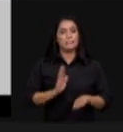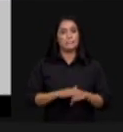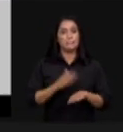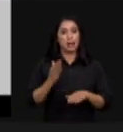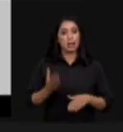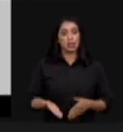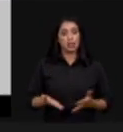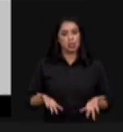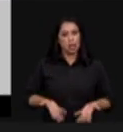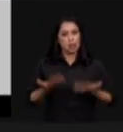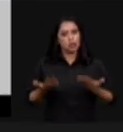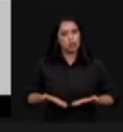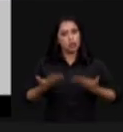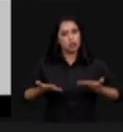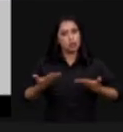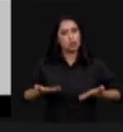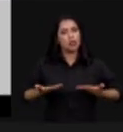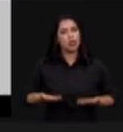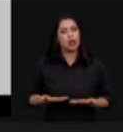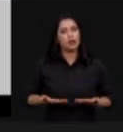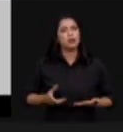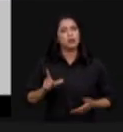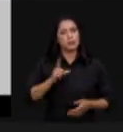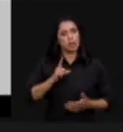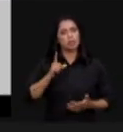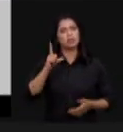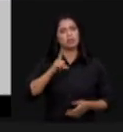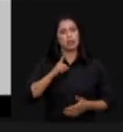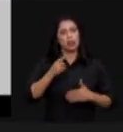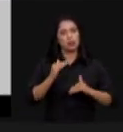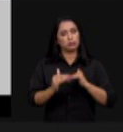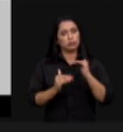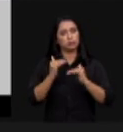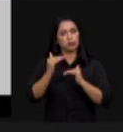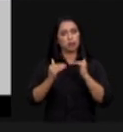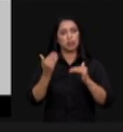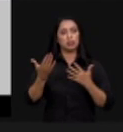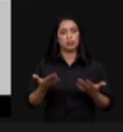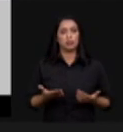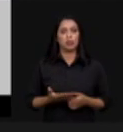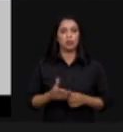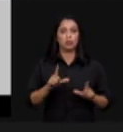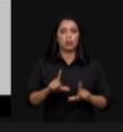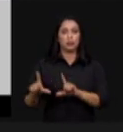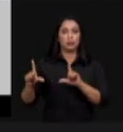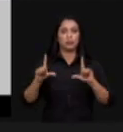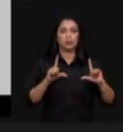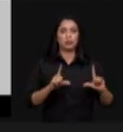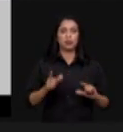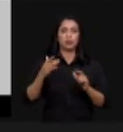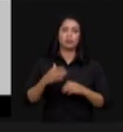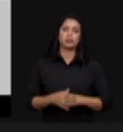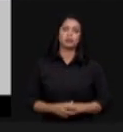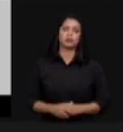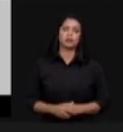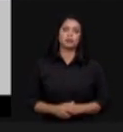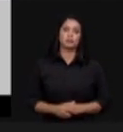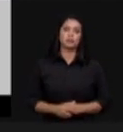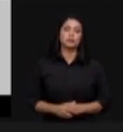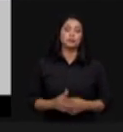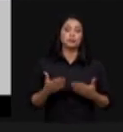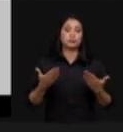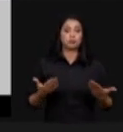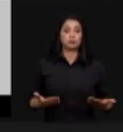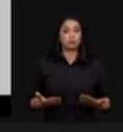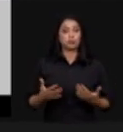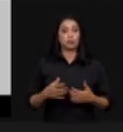recebem estímulo para que tragam esse crescimento o próximo slide por favor muito obrigado muito bem